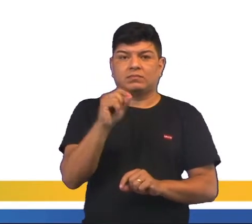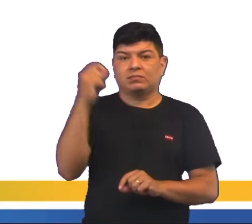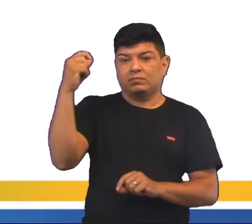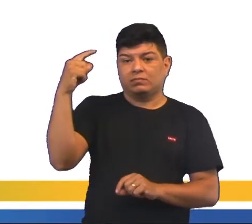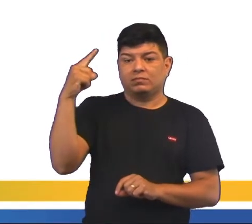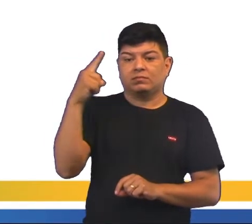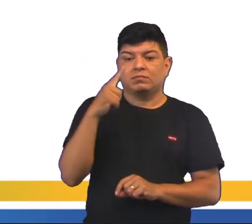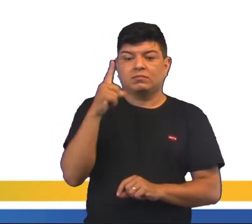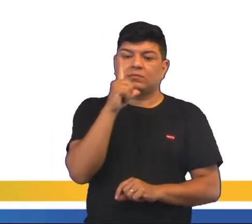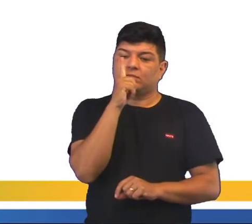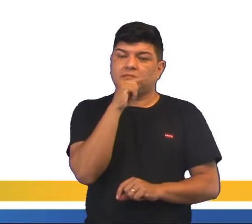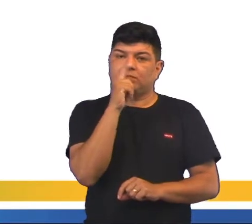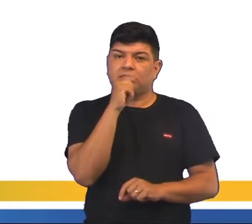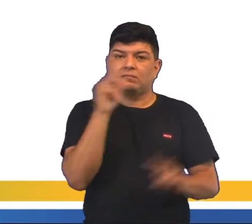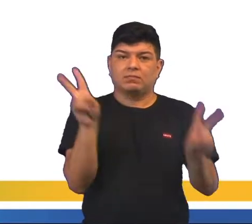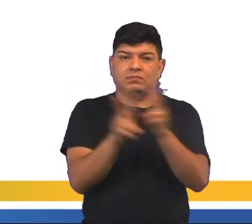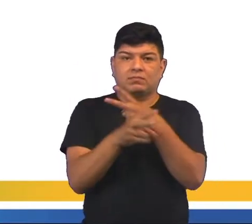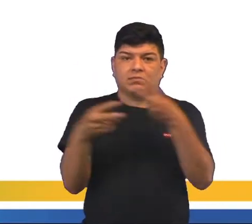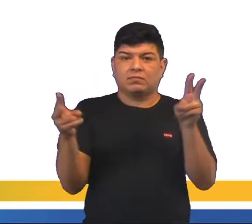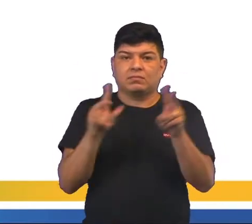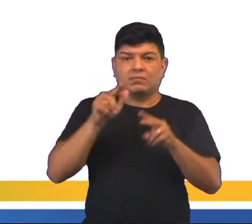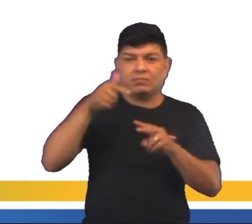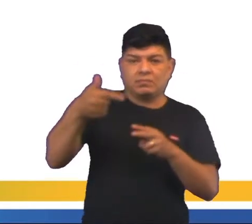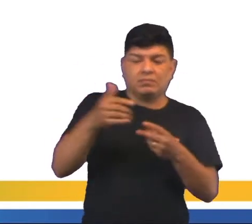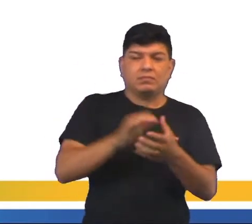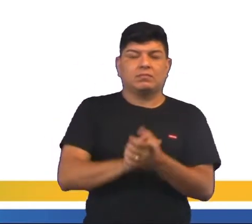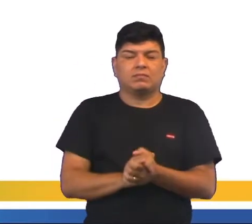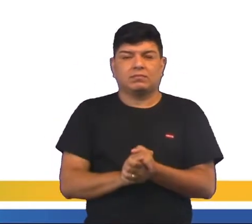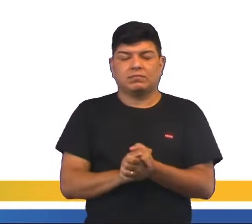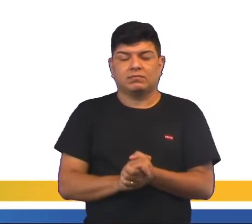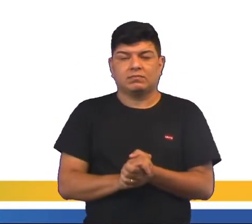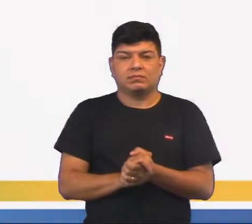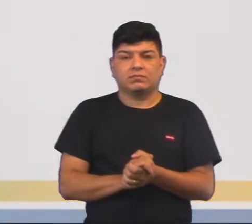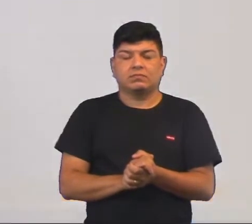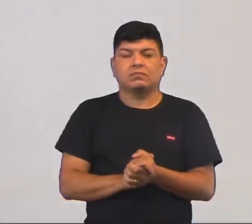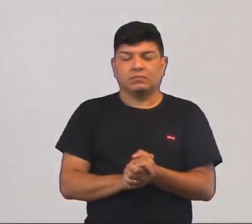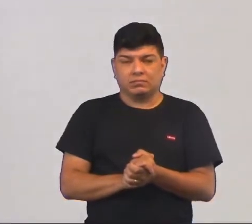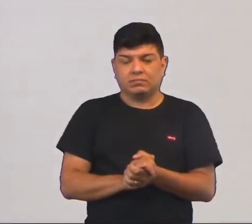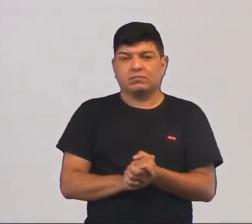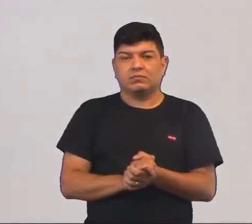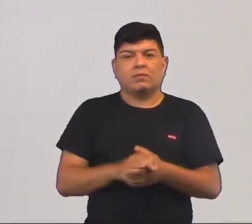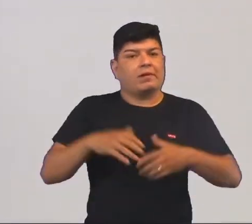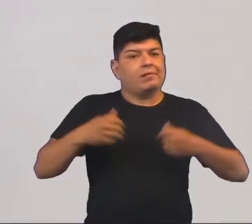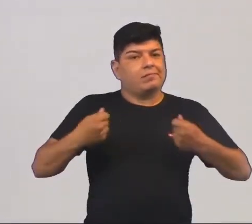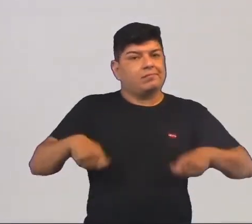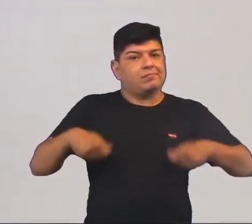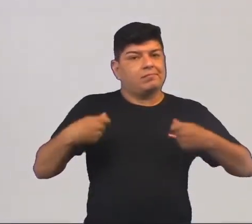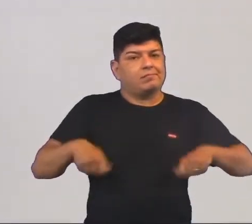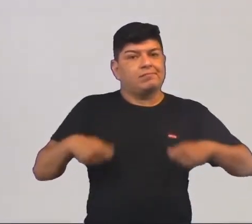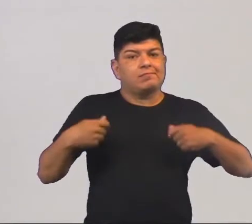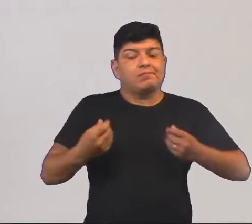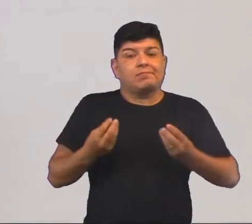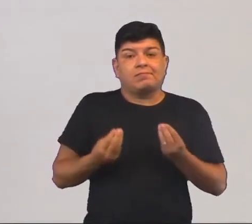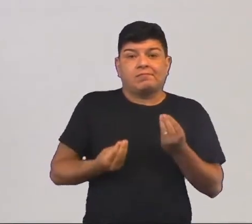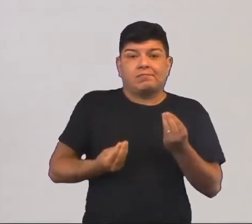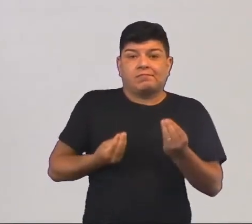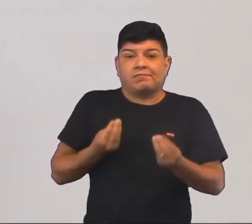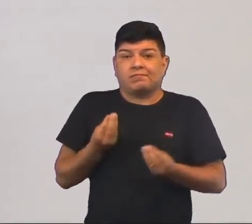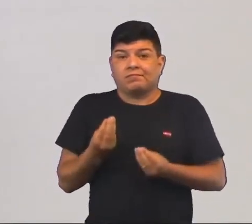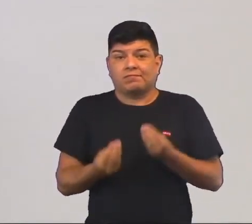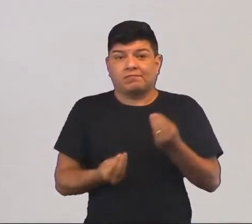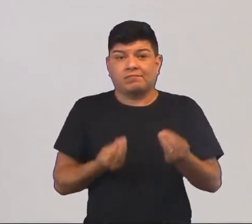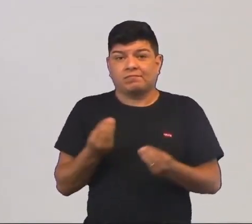solar, água, vento, entre outros. Quando ele coloca que depende da maneira como